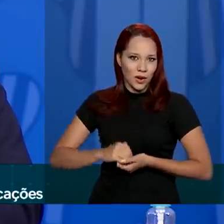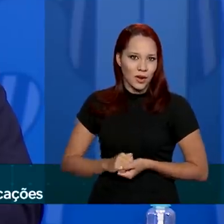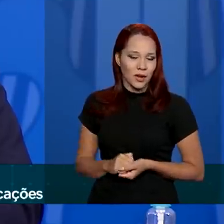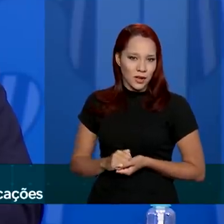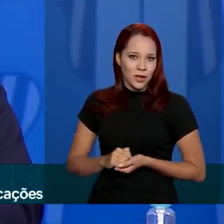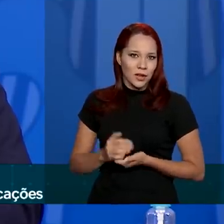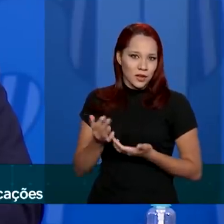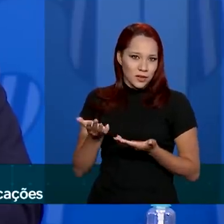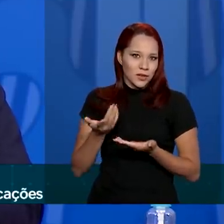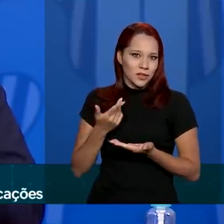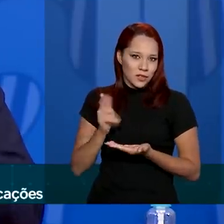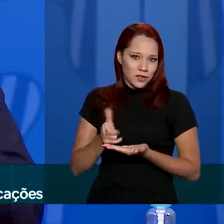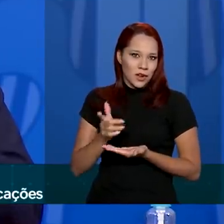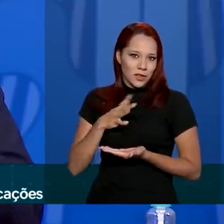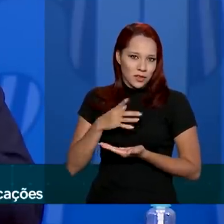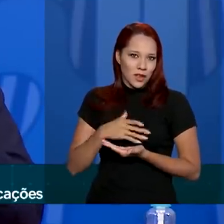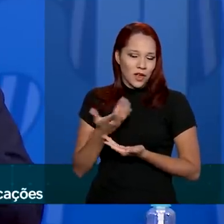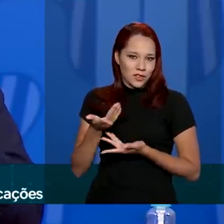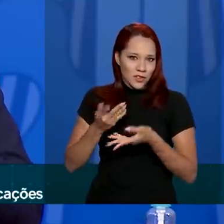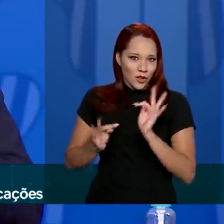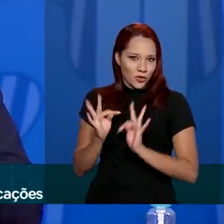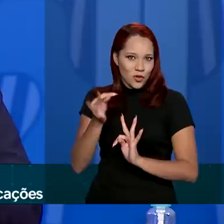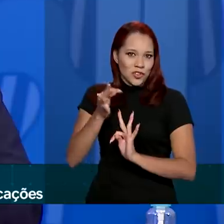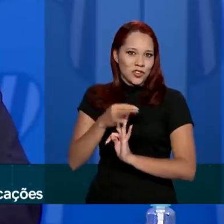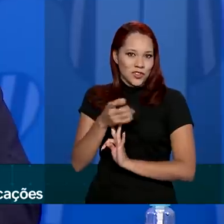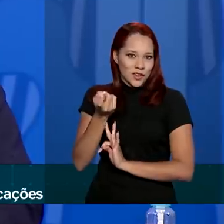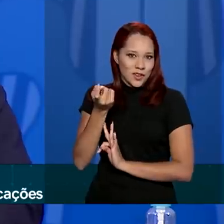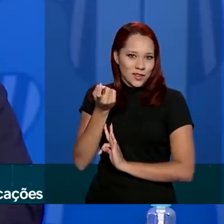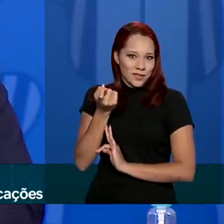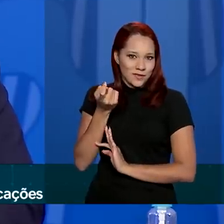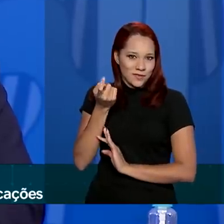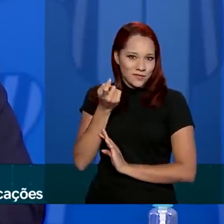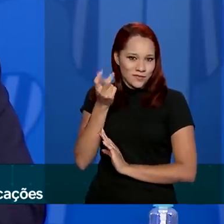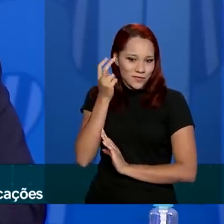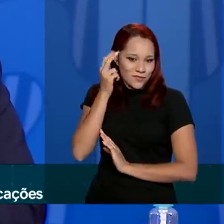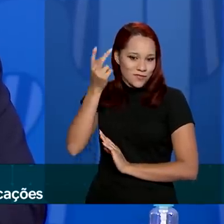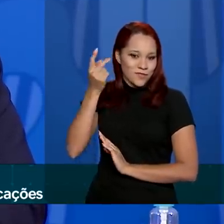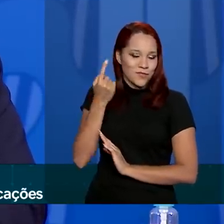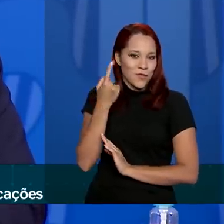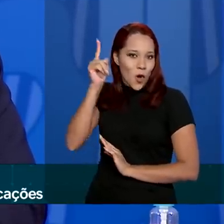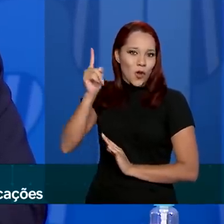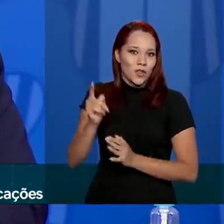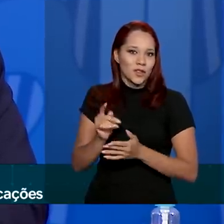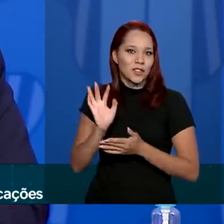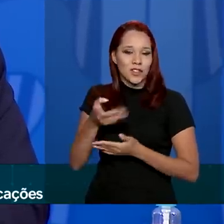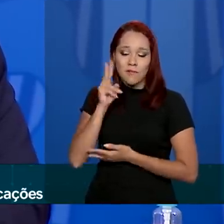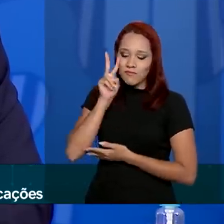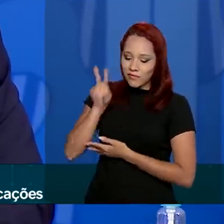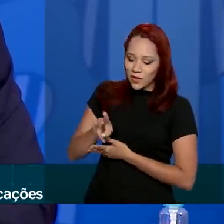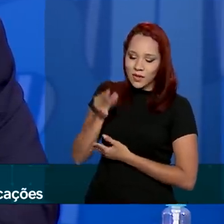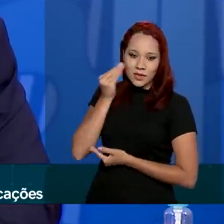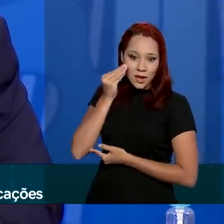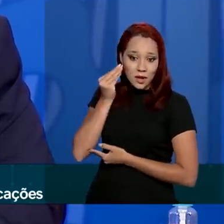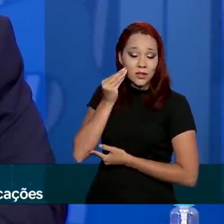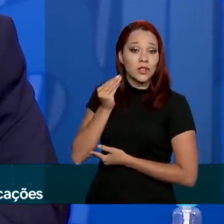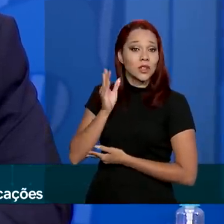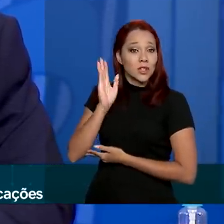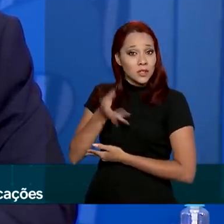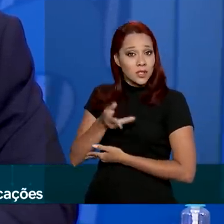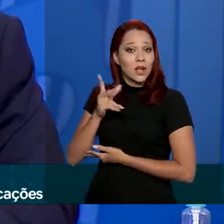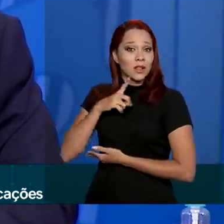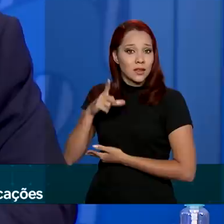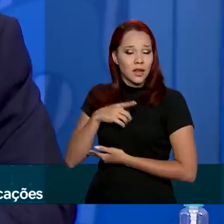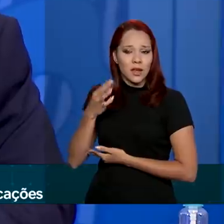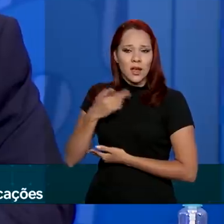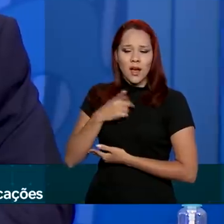inclusive eu vi os testes sendo feitos com o equipamento em si. O equipamento já existe, a